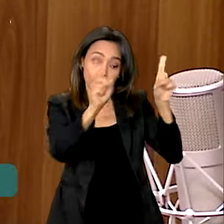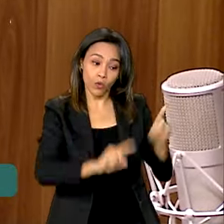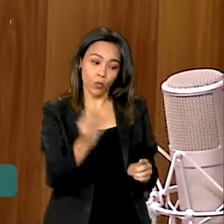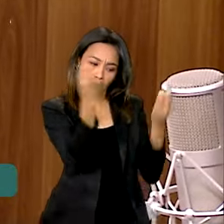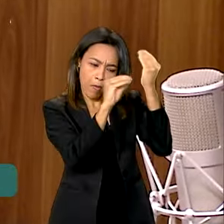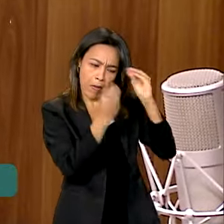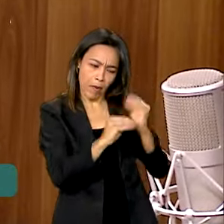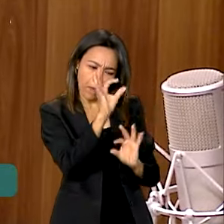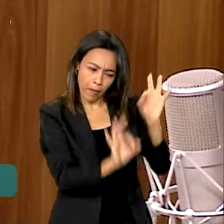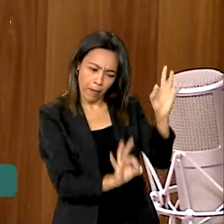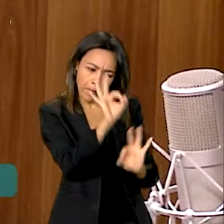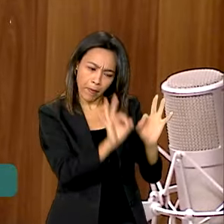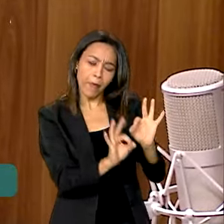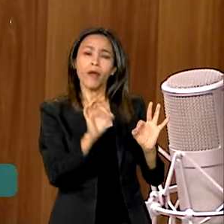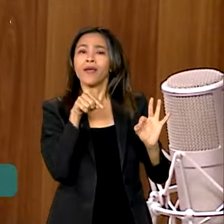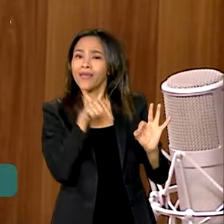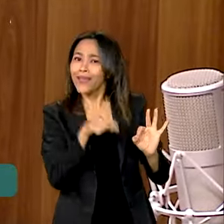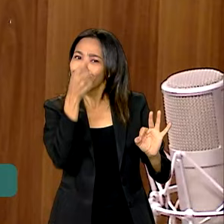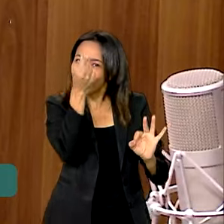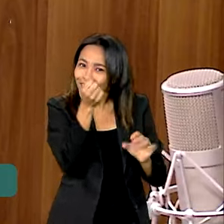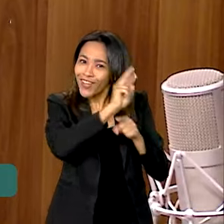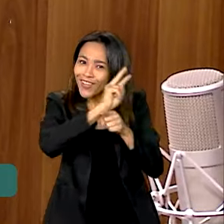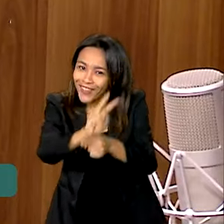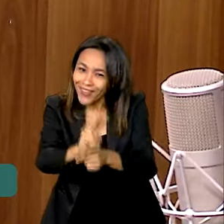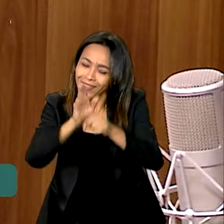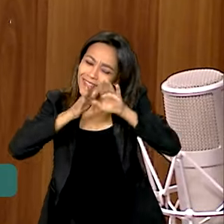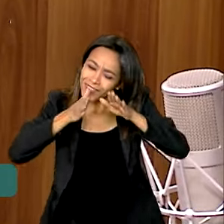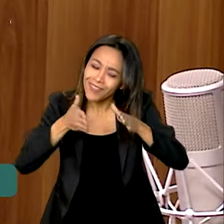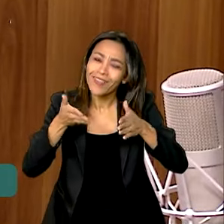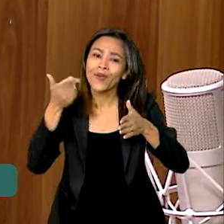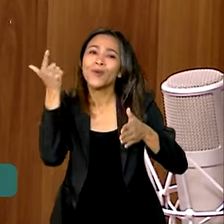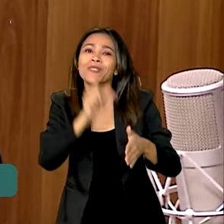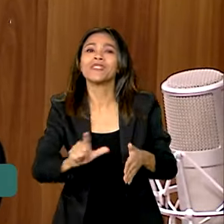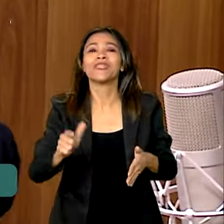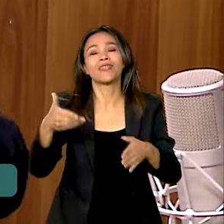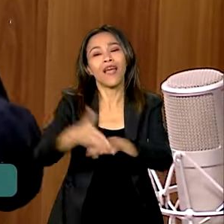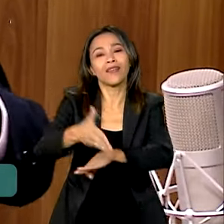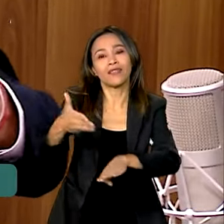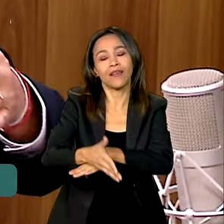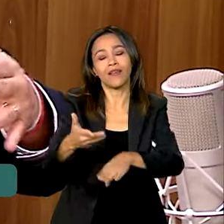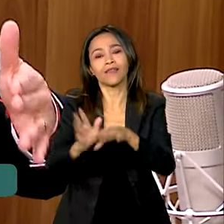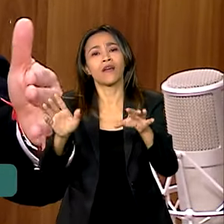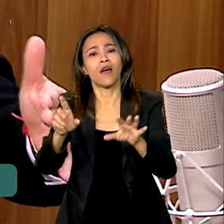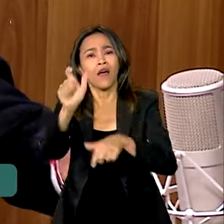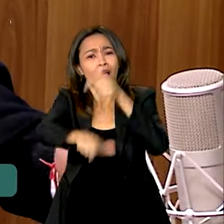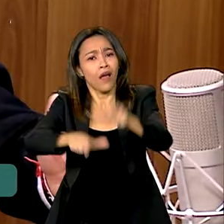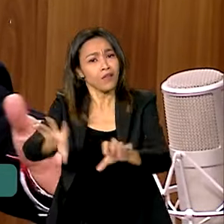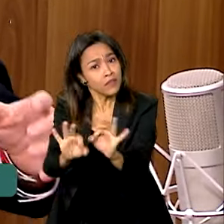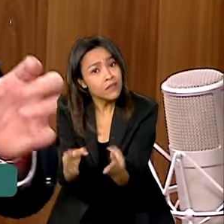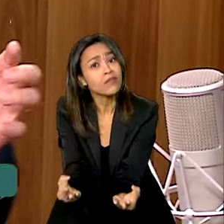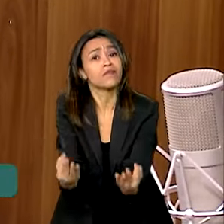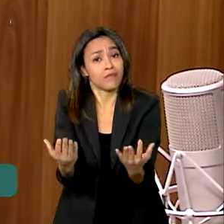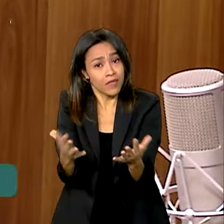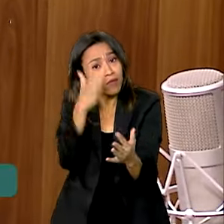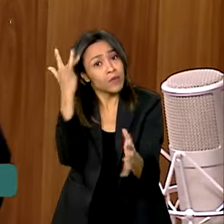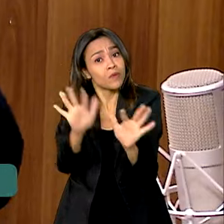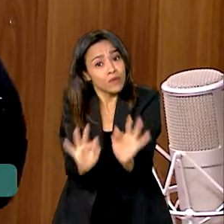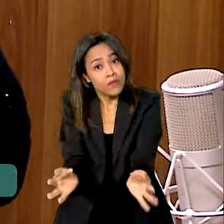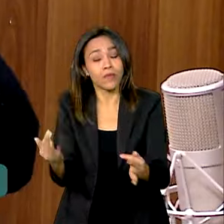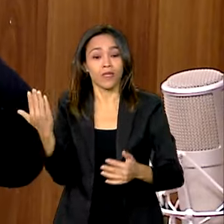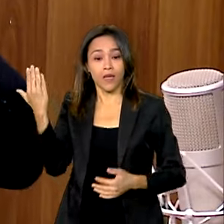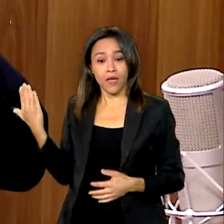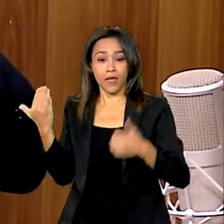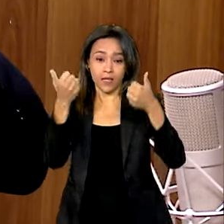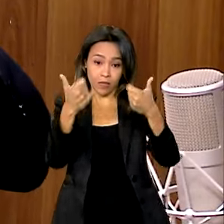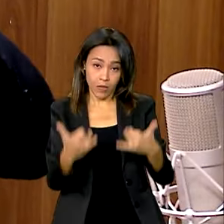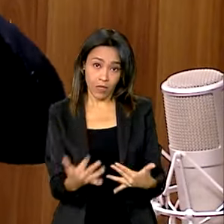é fazer com que o crédito chegue ainda mais aos pequenos produtores. A gente tem o plano safra da agricultura familiar e a gente está fazendo